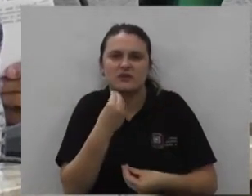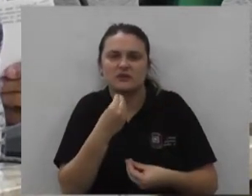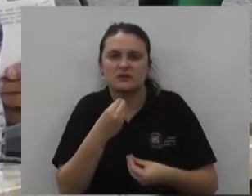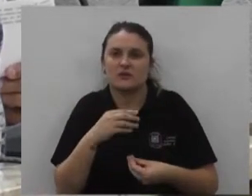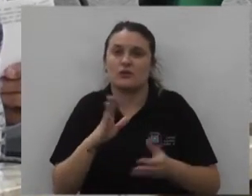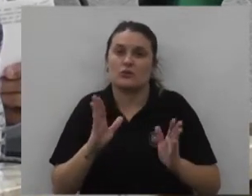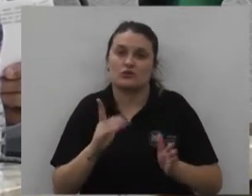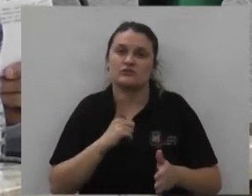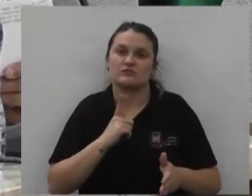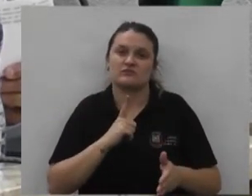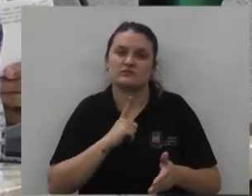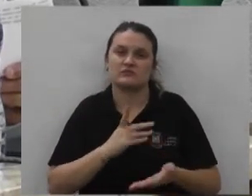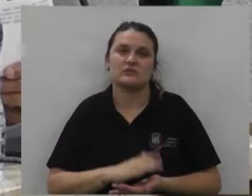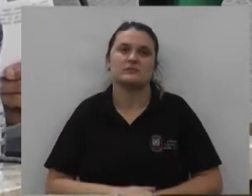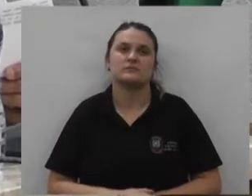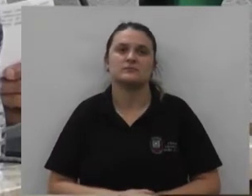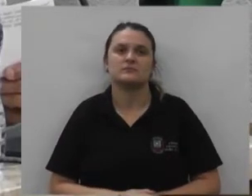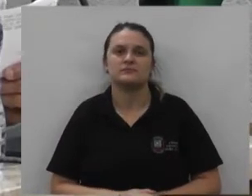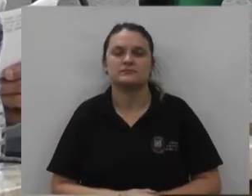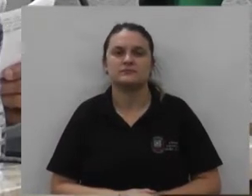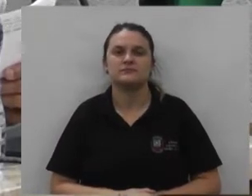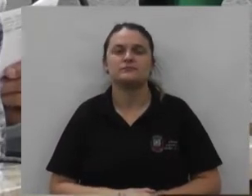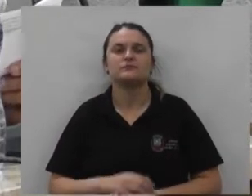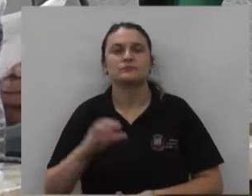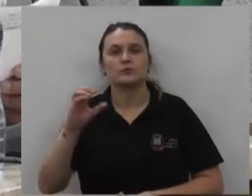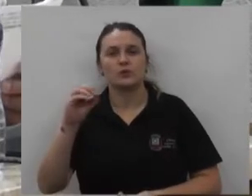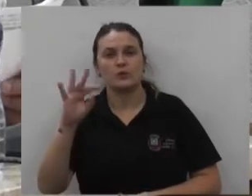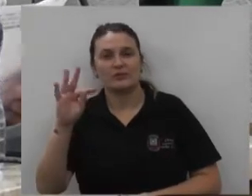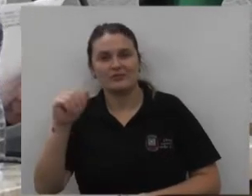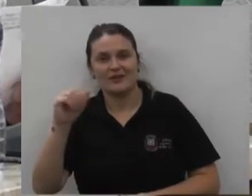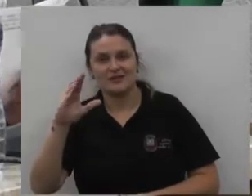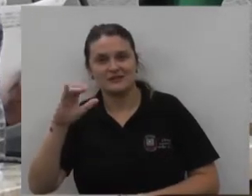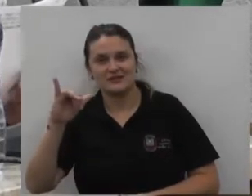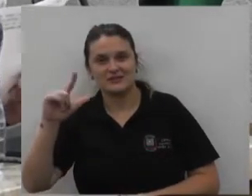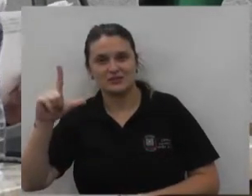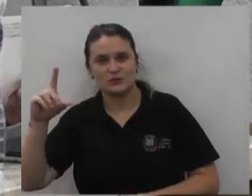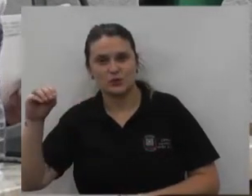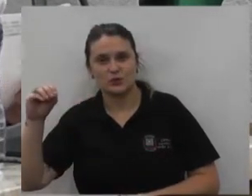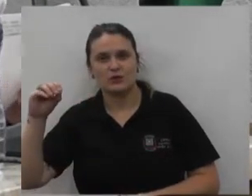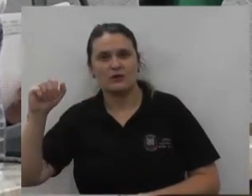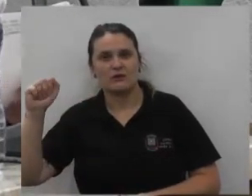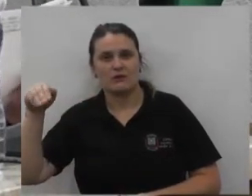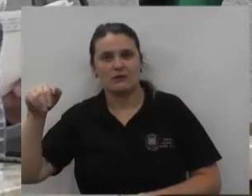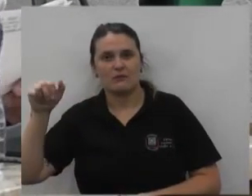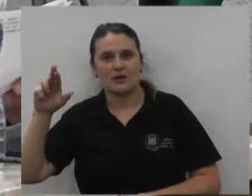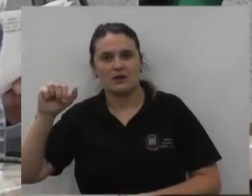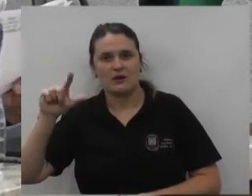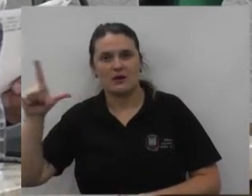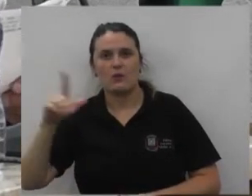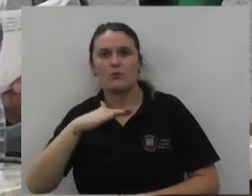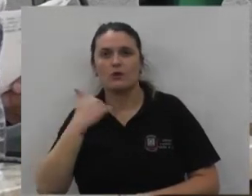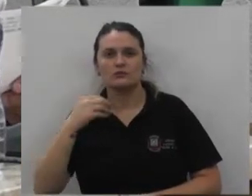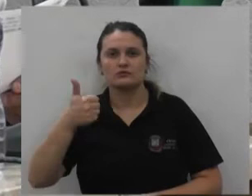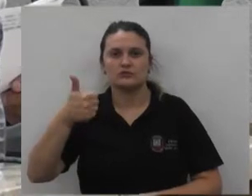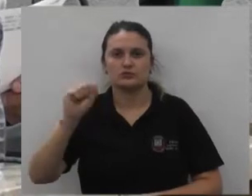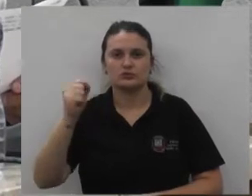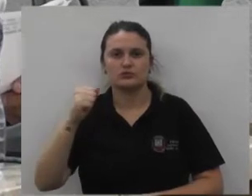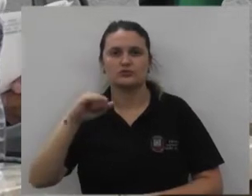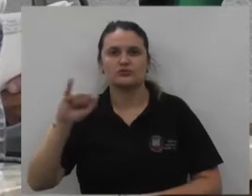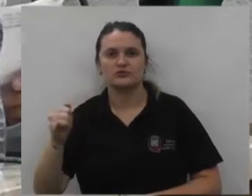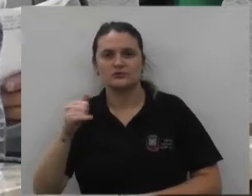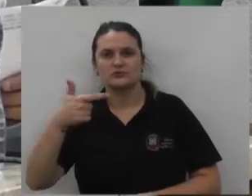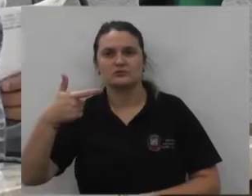dos que tem hoje nos dias de hoje Otacílio Eustáquio do Amaral faleceu no dia 18 de janeiro de